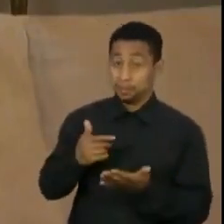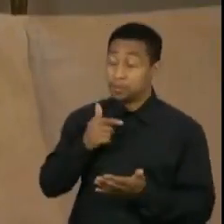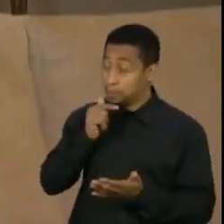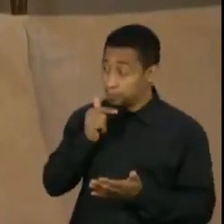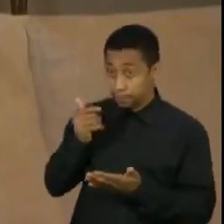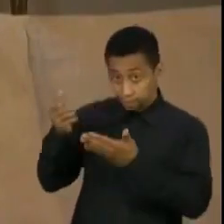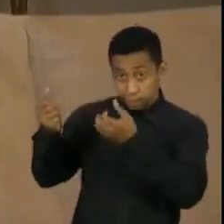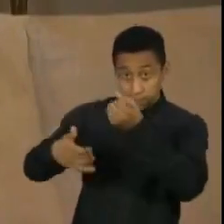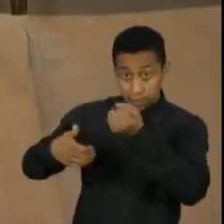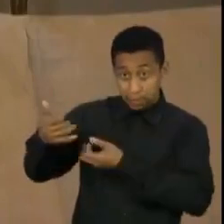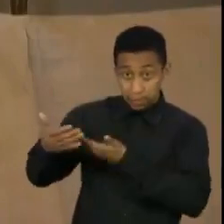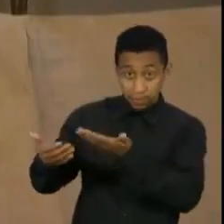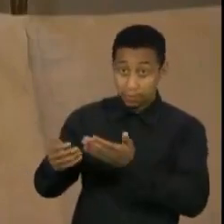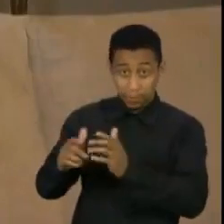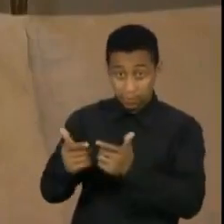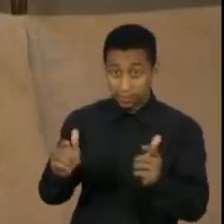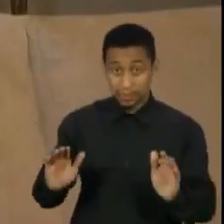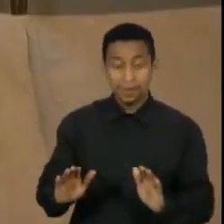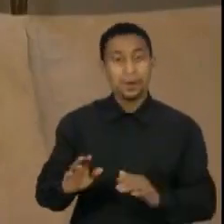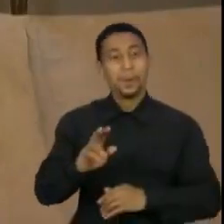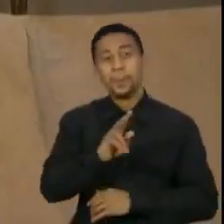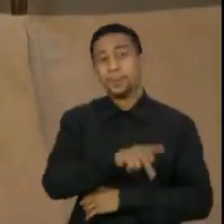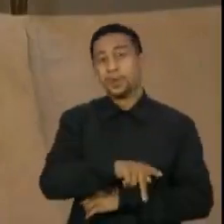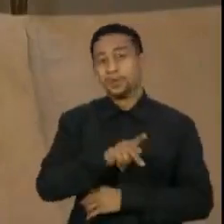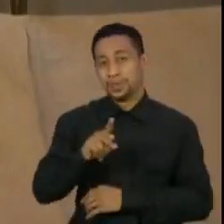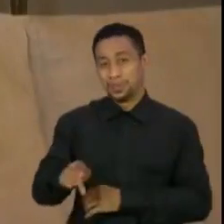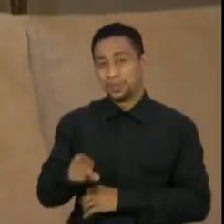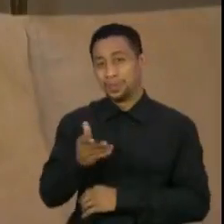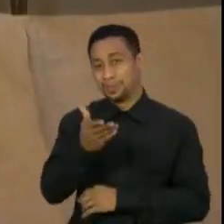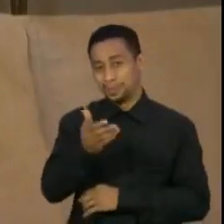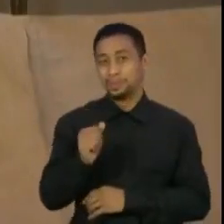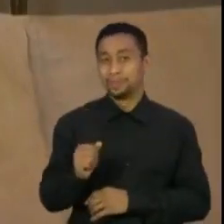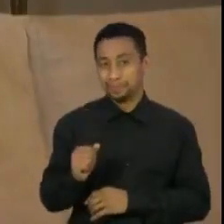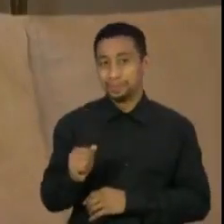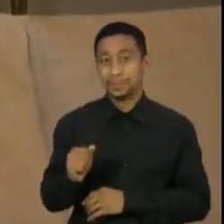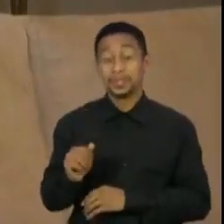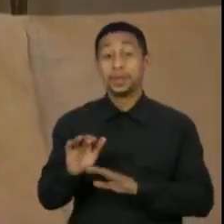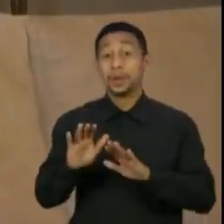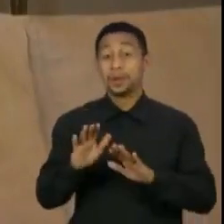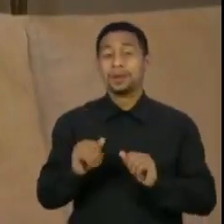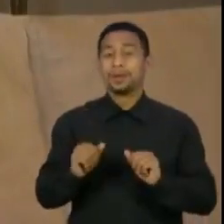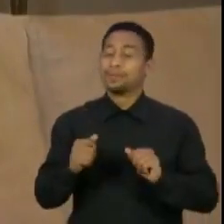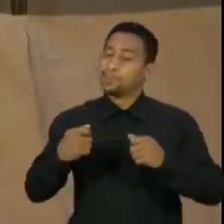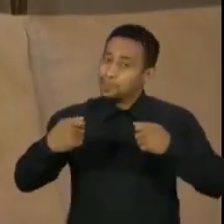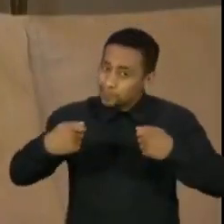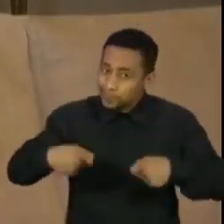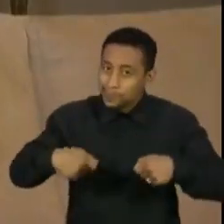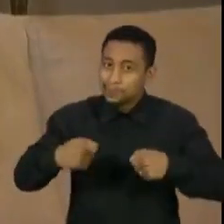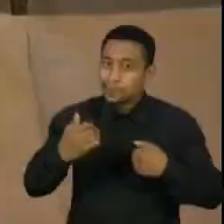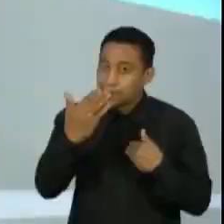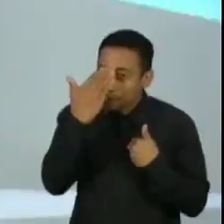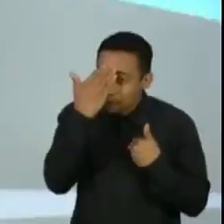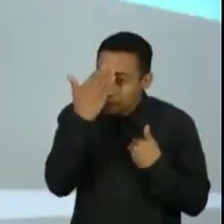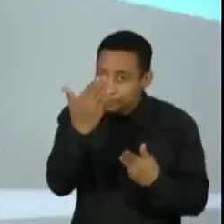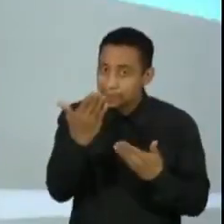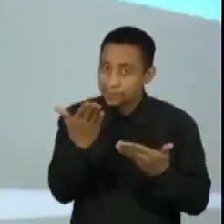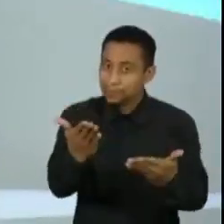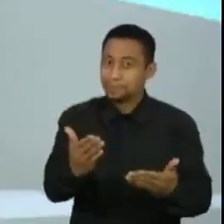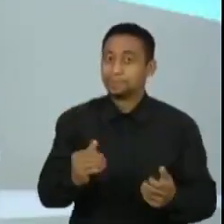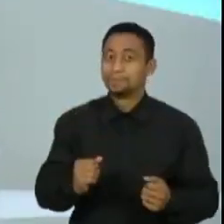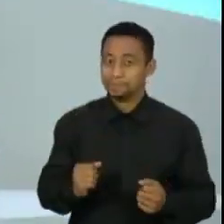fala. Aliás, professor, eu tenho um débito de gratidão com o senhor.